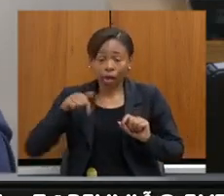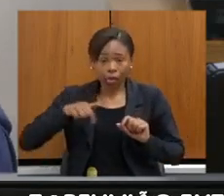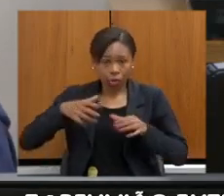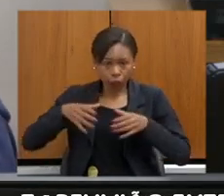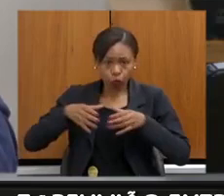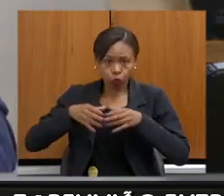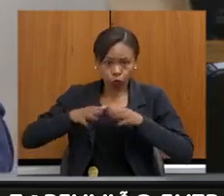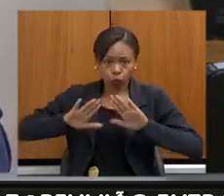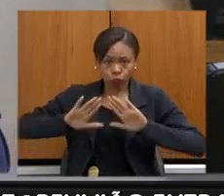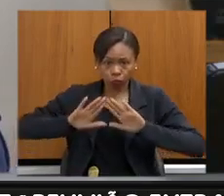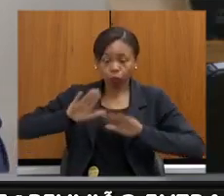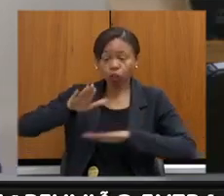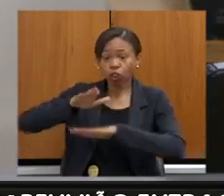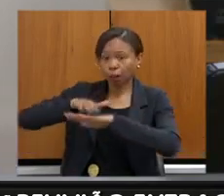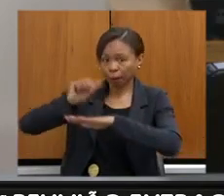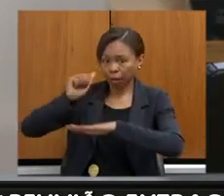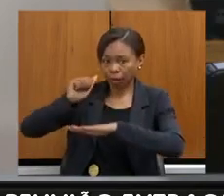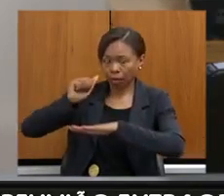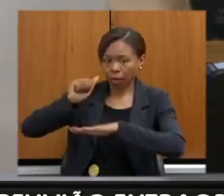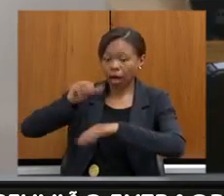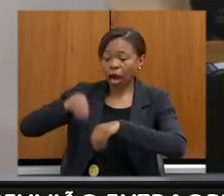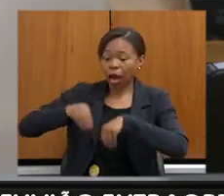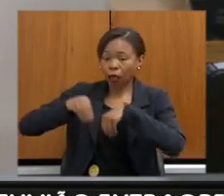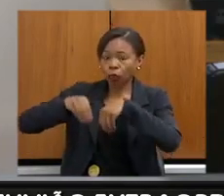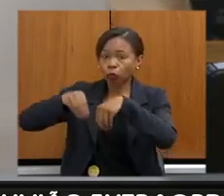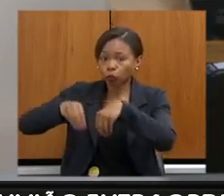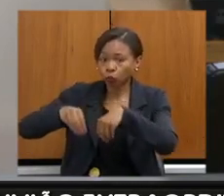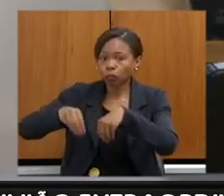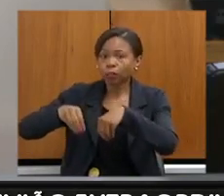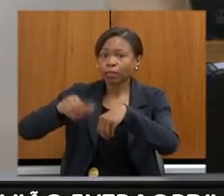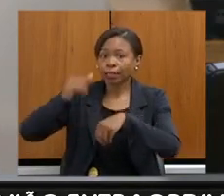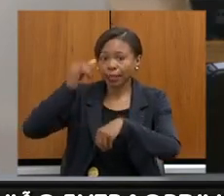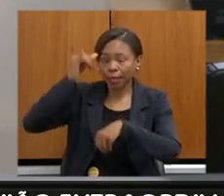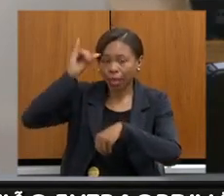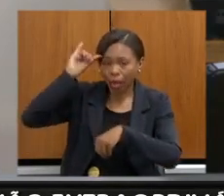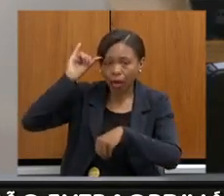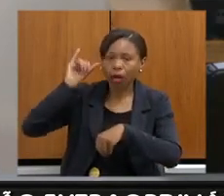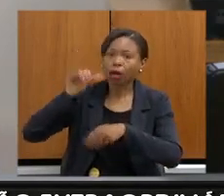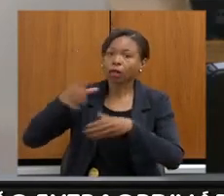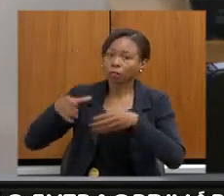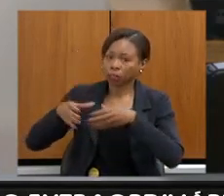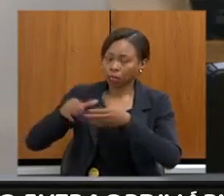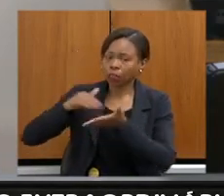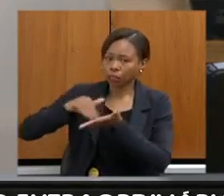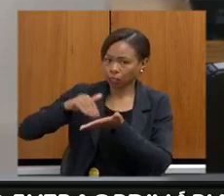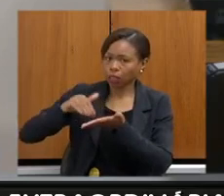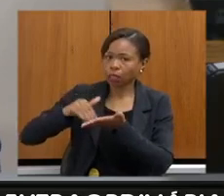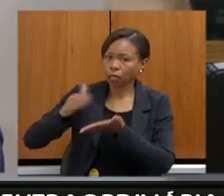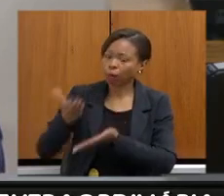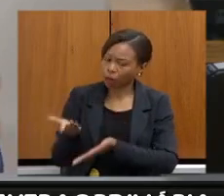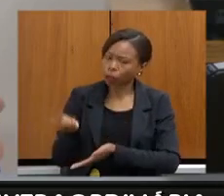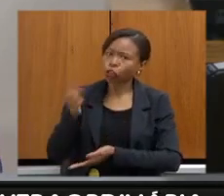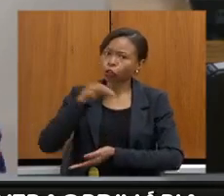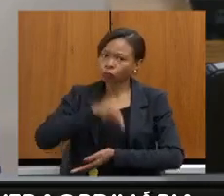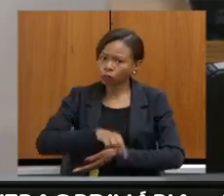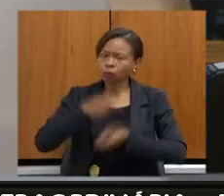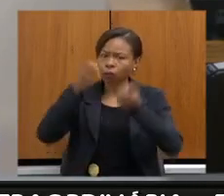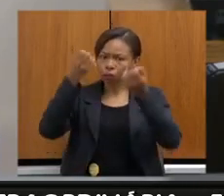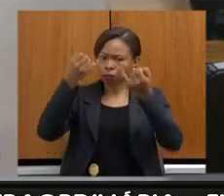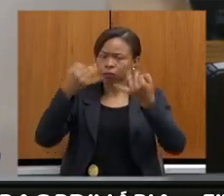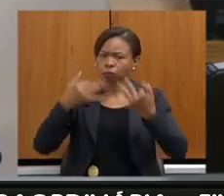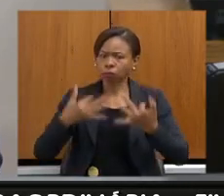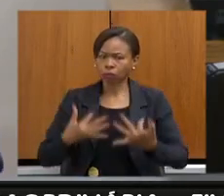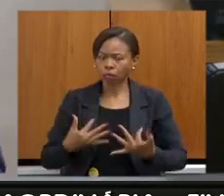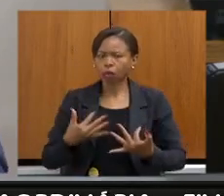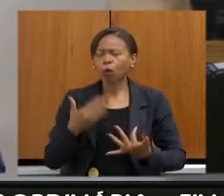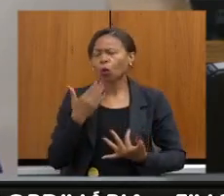de Agricultura e de Agropecuária para que ela também possa se manifestar e possa esclarecer para nós quais